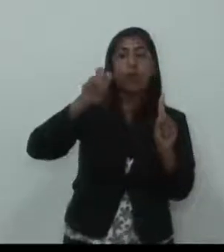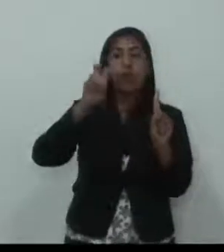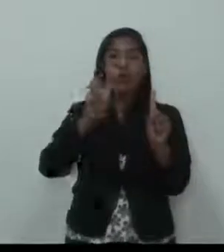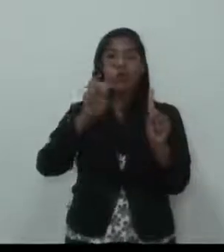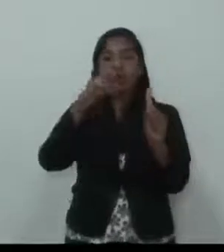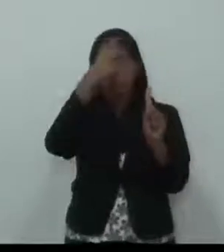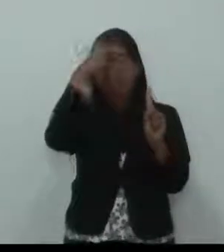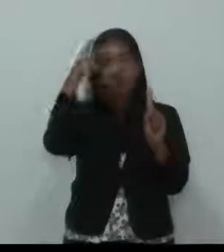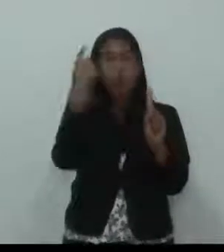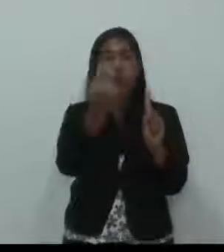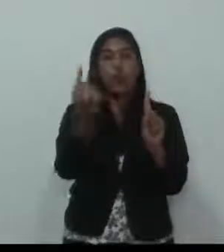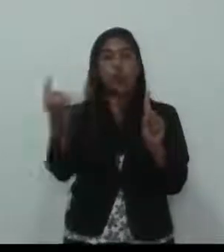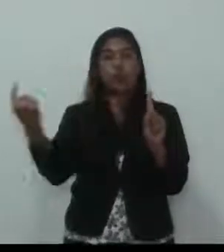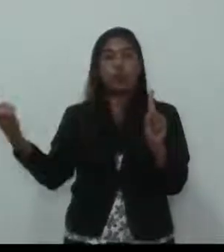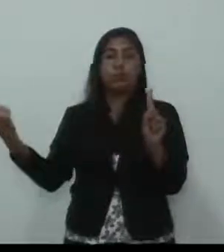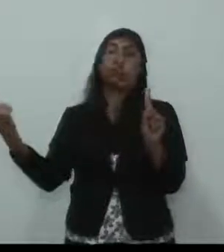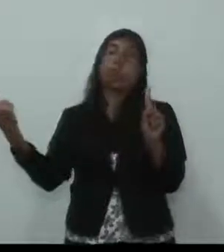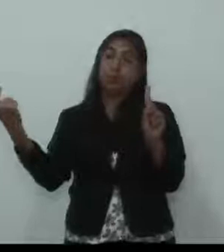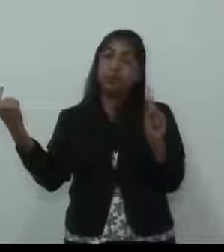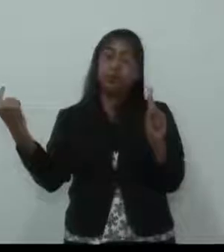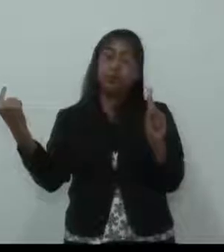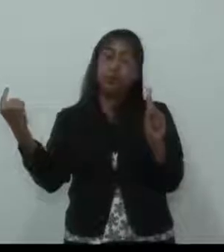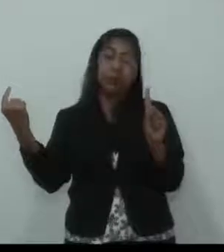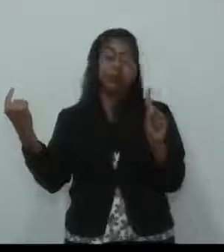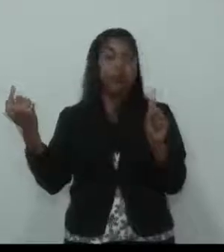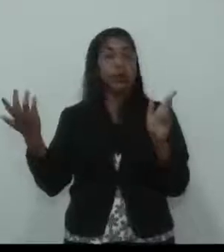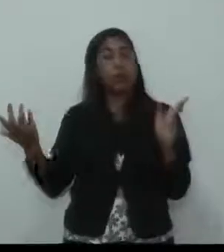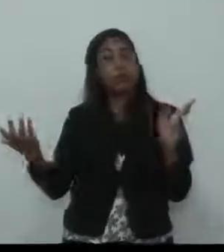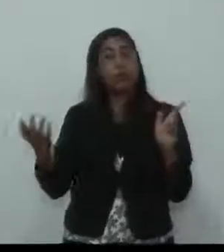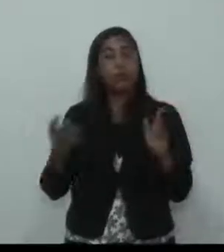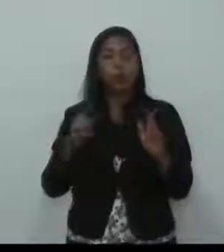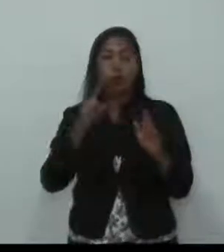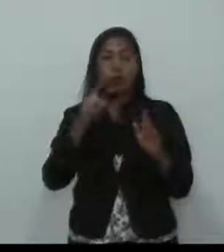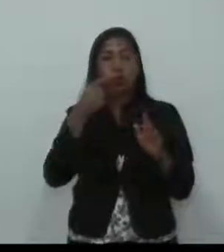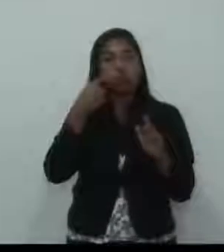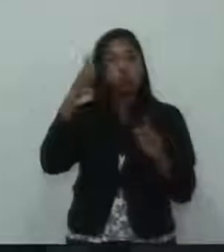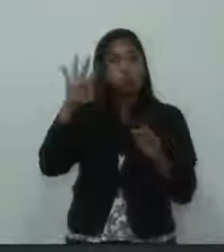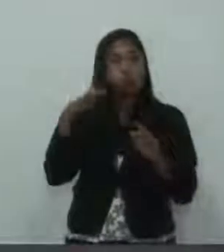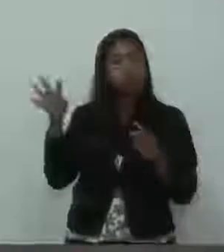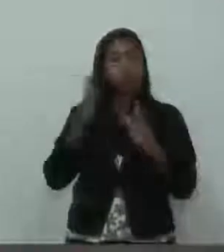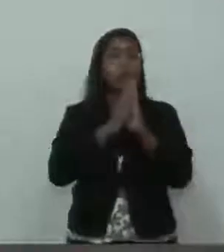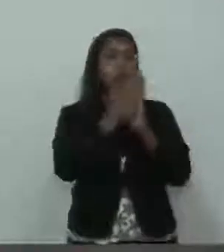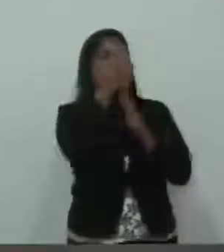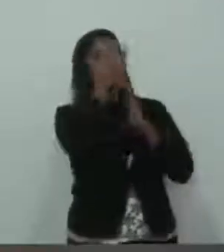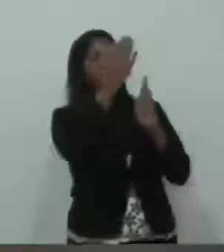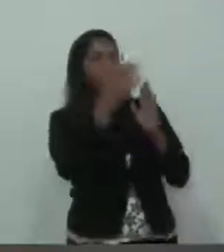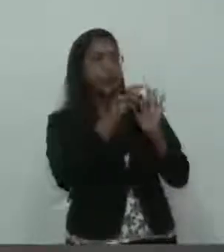na cidade de vinhedo. Pouco ou não, mas estão aí alguns dados. Obrigado pela parte, vereador.